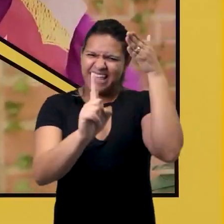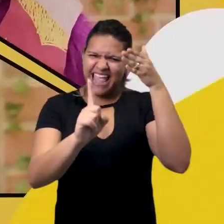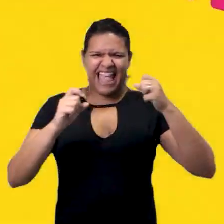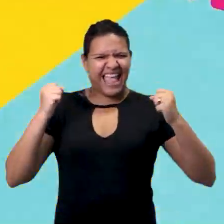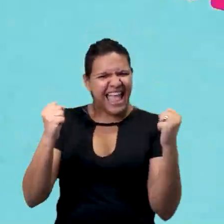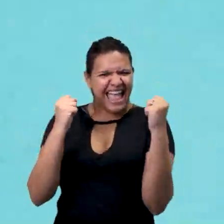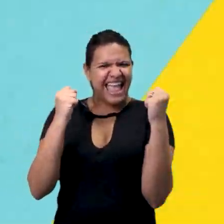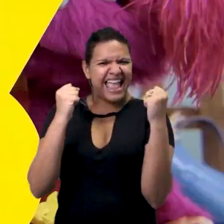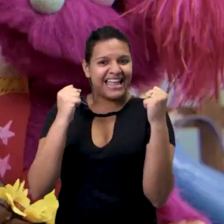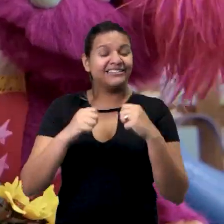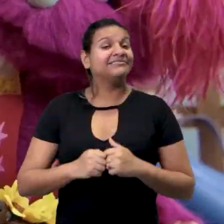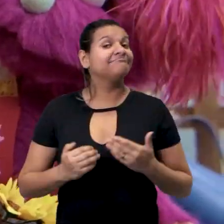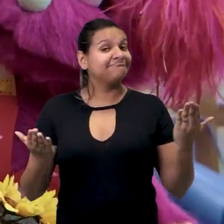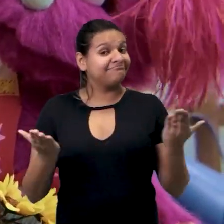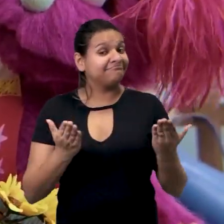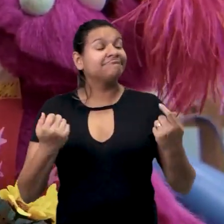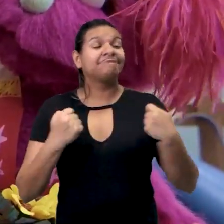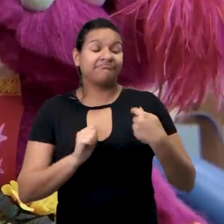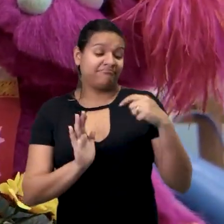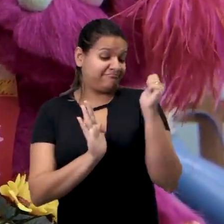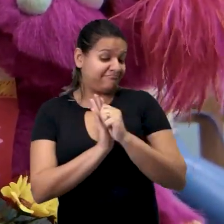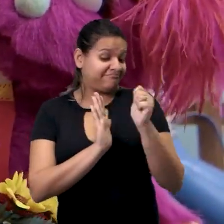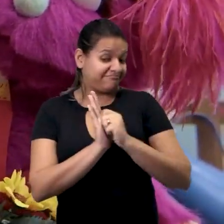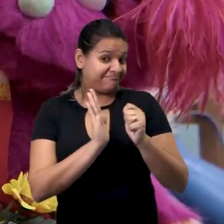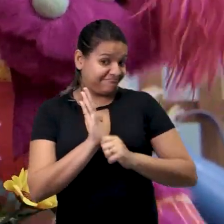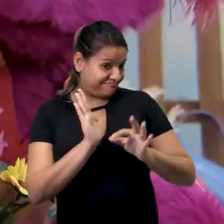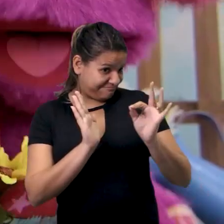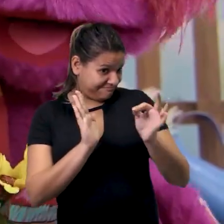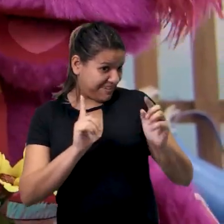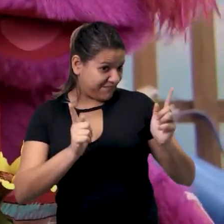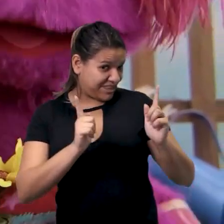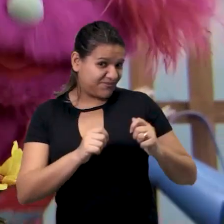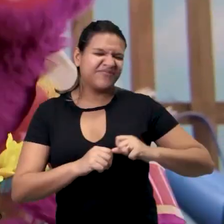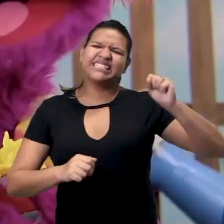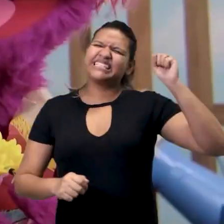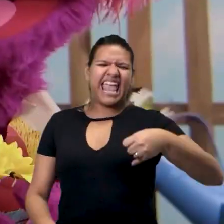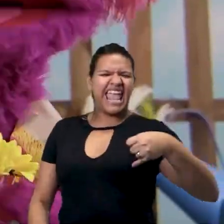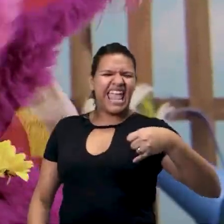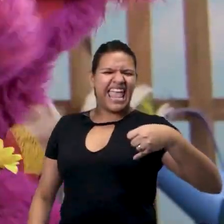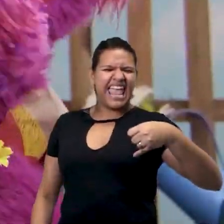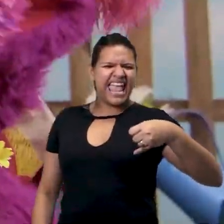triangularmente! Hã? Hã? Hã? Hã?